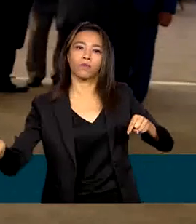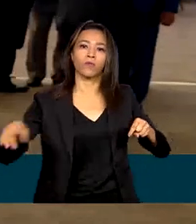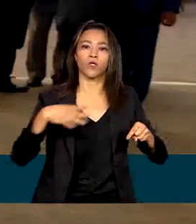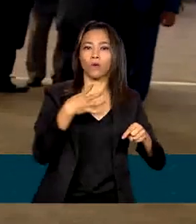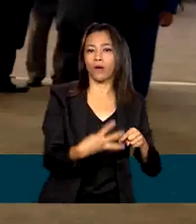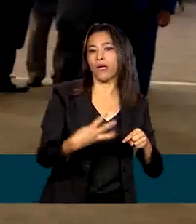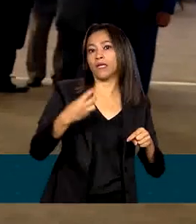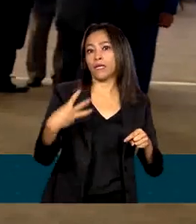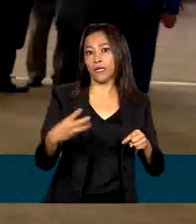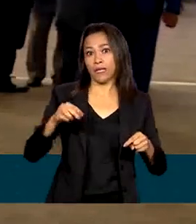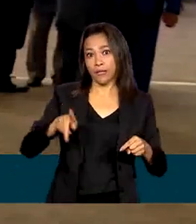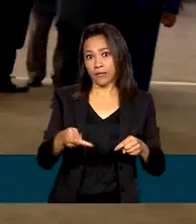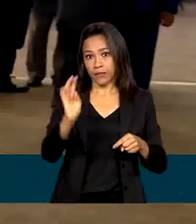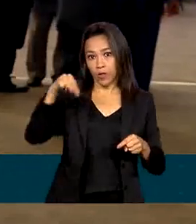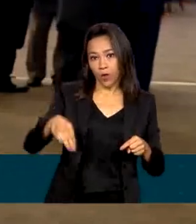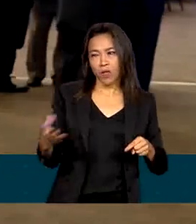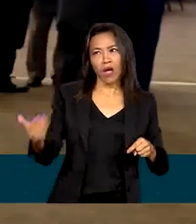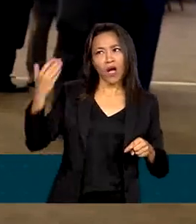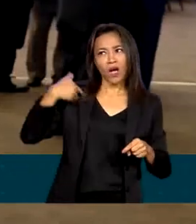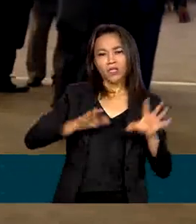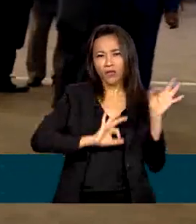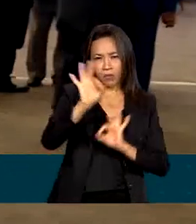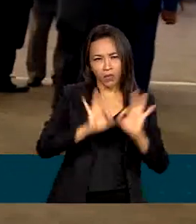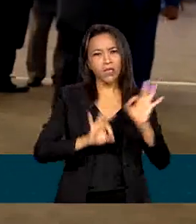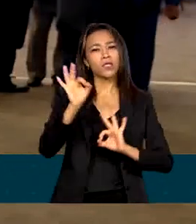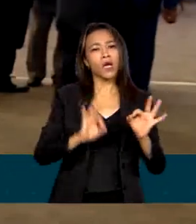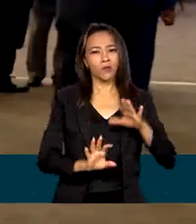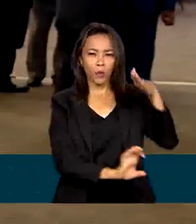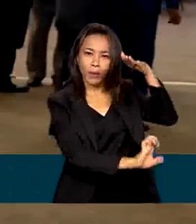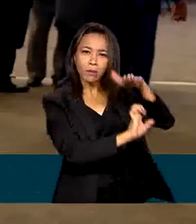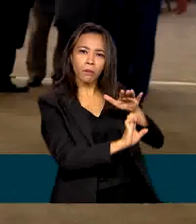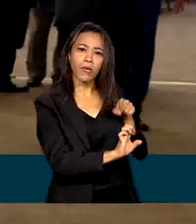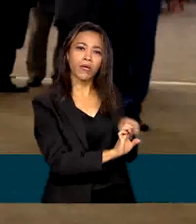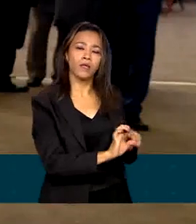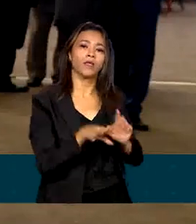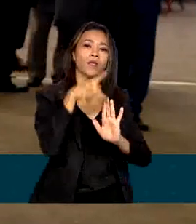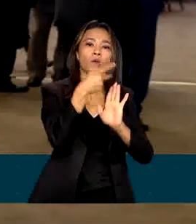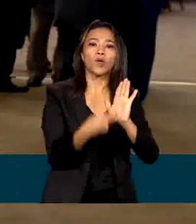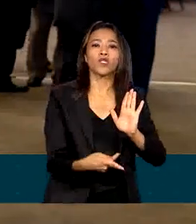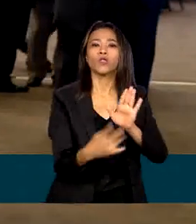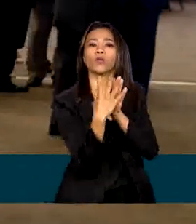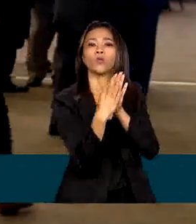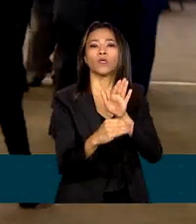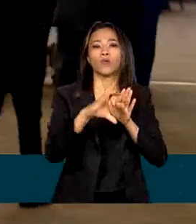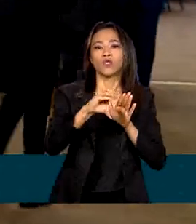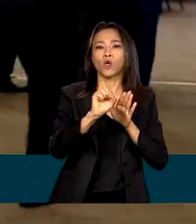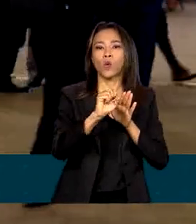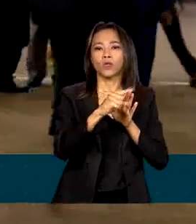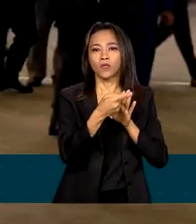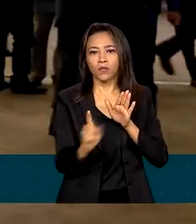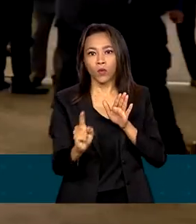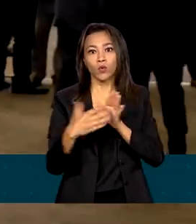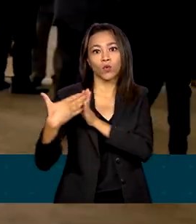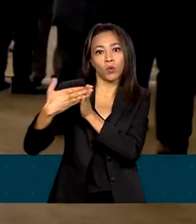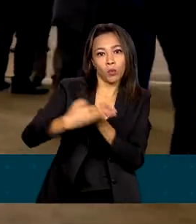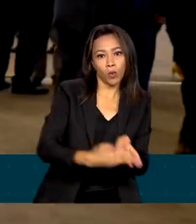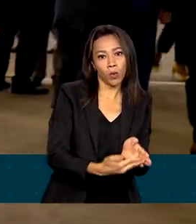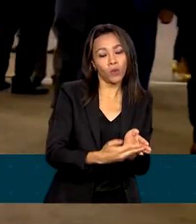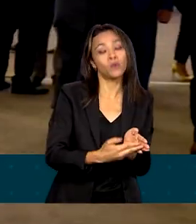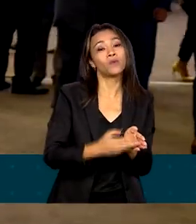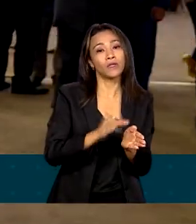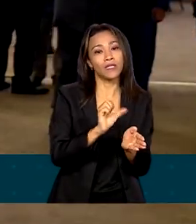A obra estava prevista para ser feita pela iniciativa privada no projeto de concessão do Porto de Santos, que foi